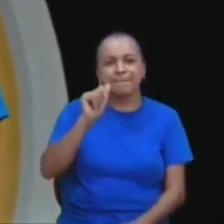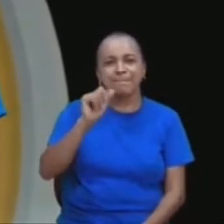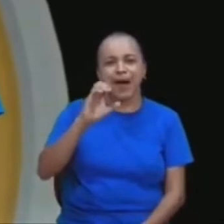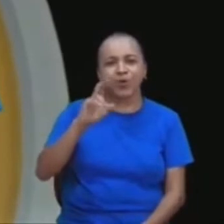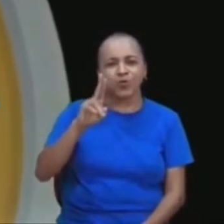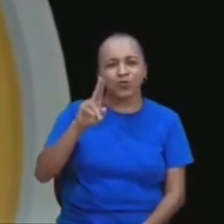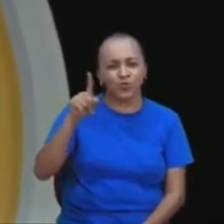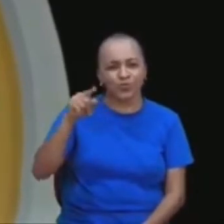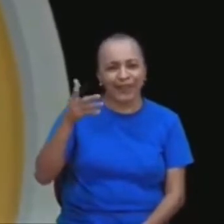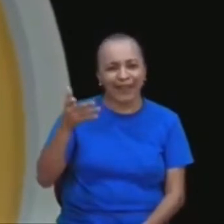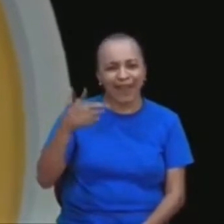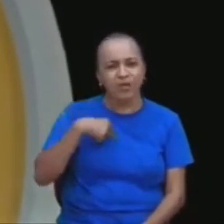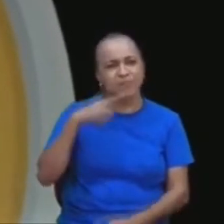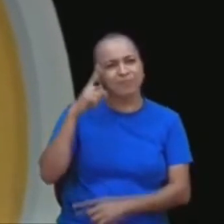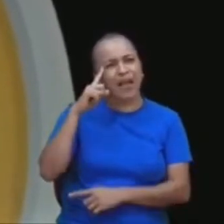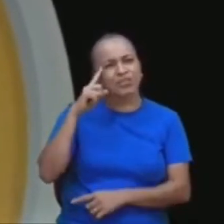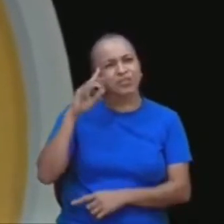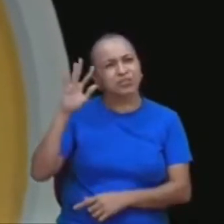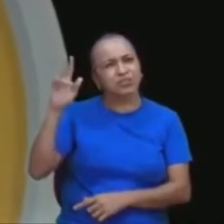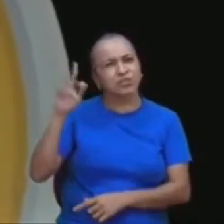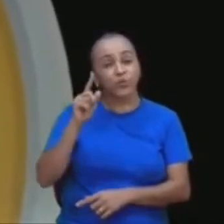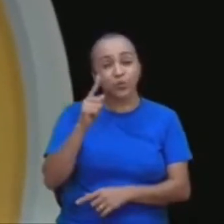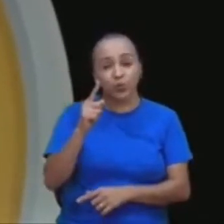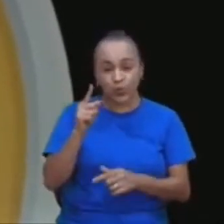Eu imagino, duas sardinhas, daquelas pequenas,